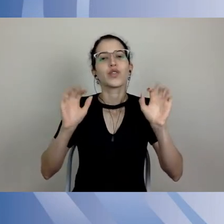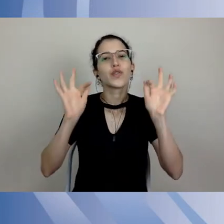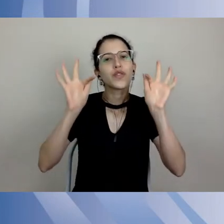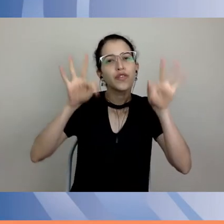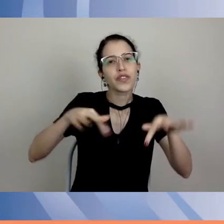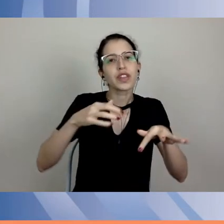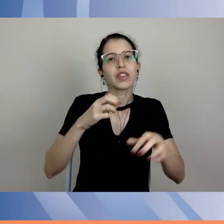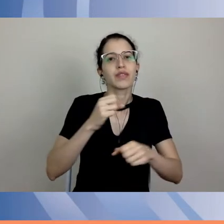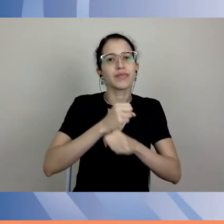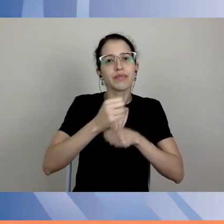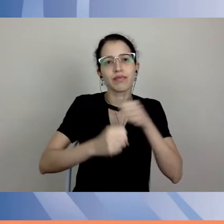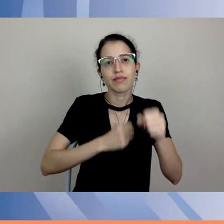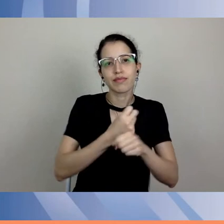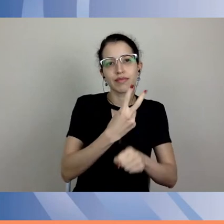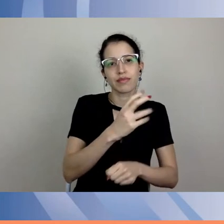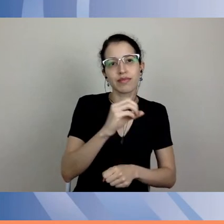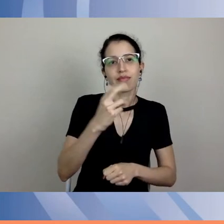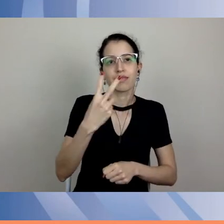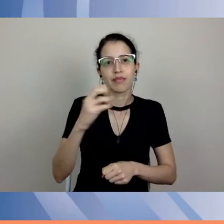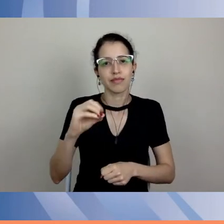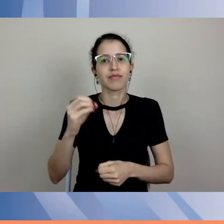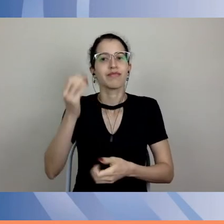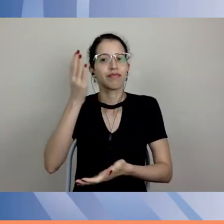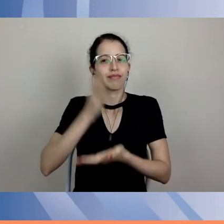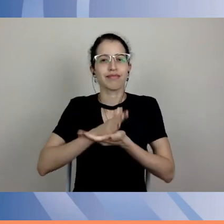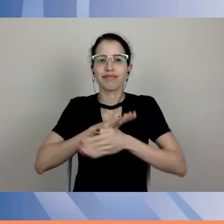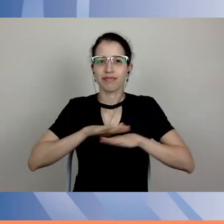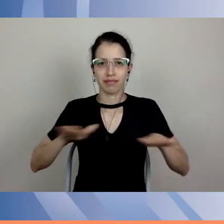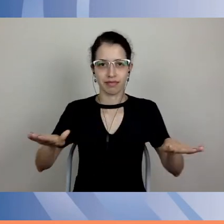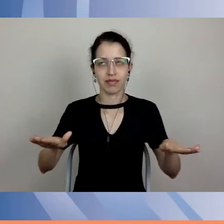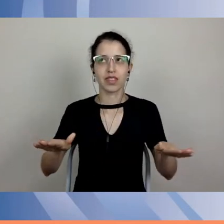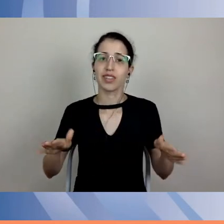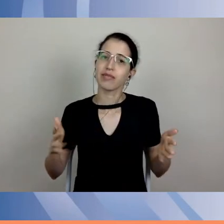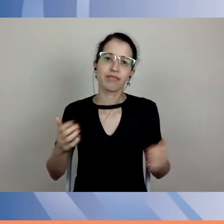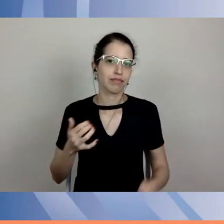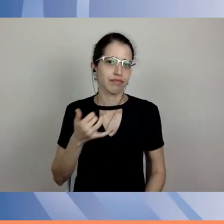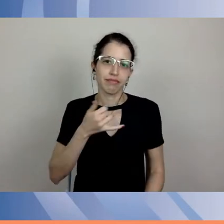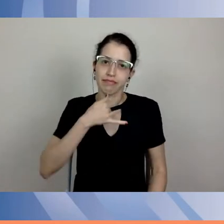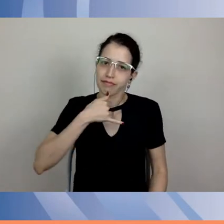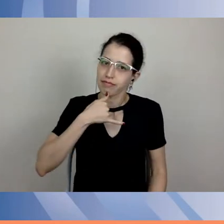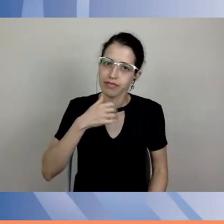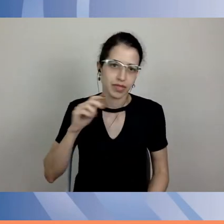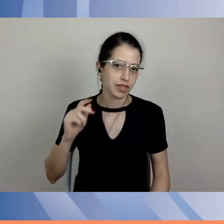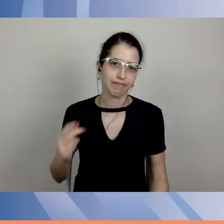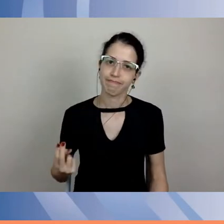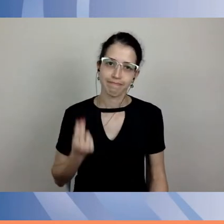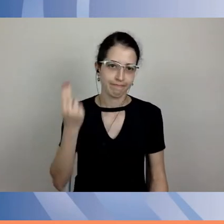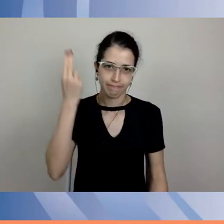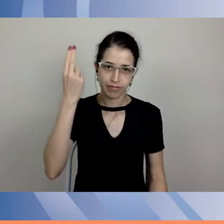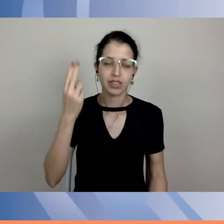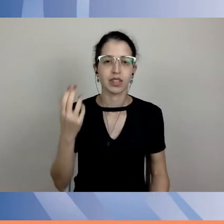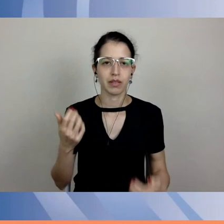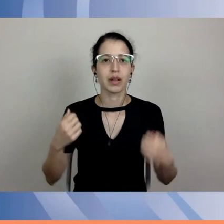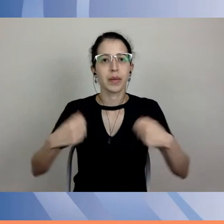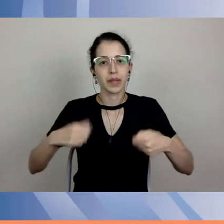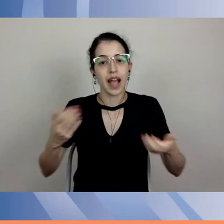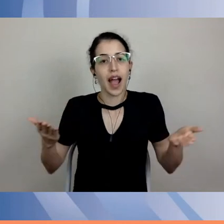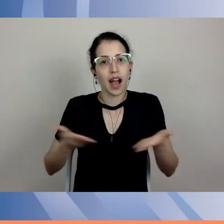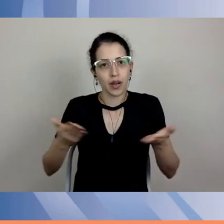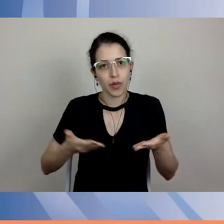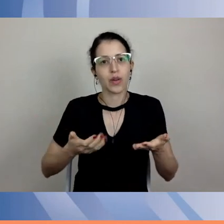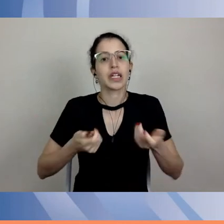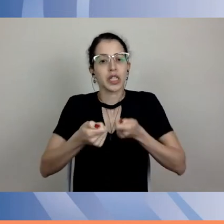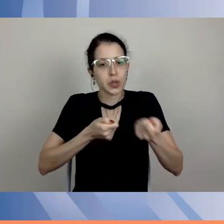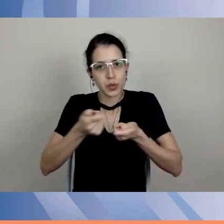mas isso, infelizmente, não aconteceu, exigindo, então, que novas medidas fossem adotadas agora para a gente poder ter um controle melhor dessa